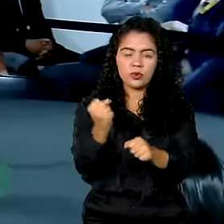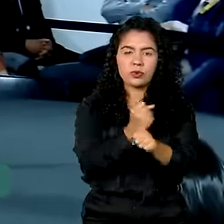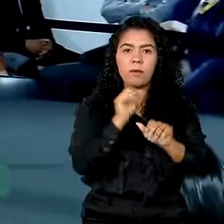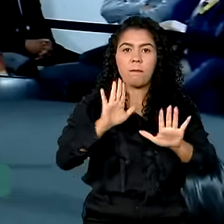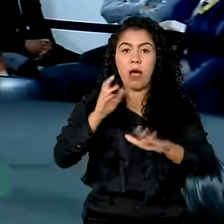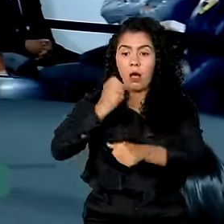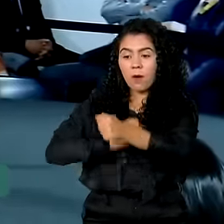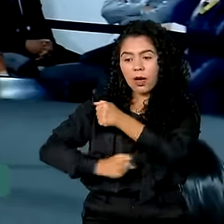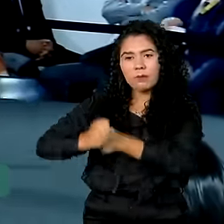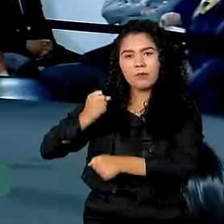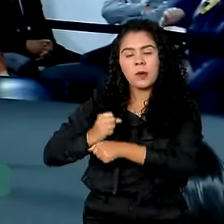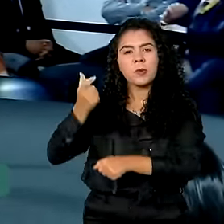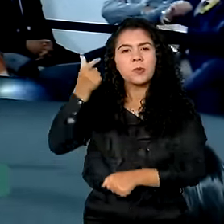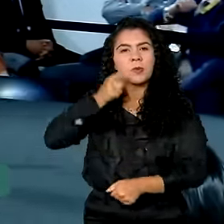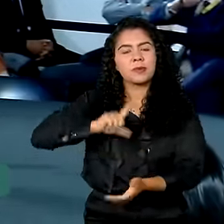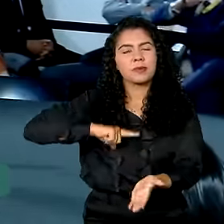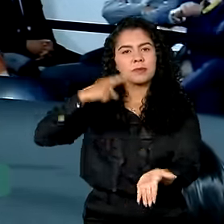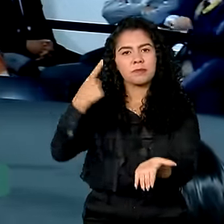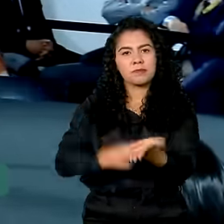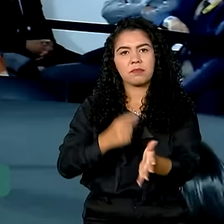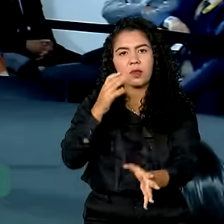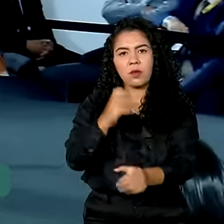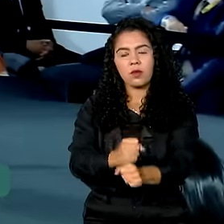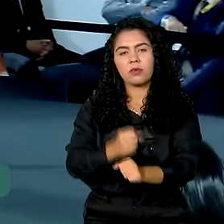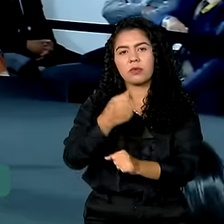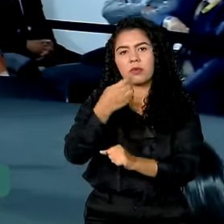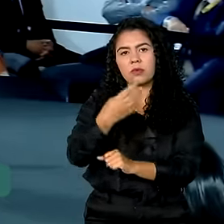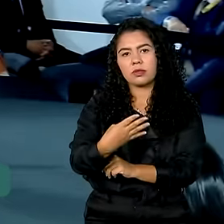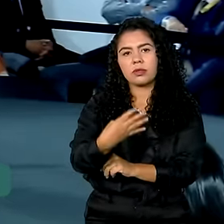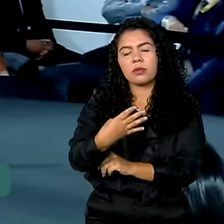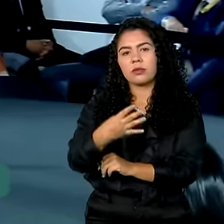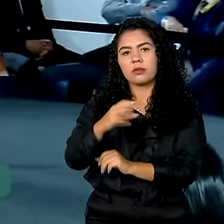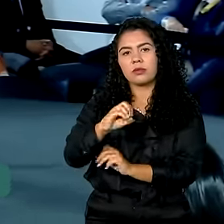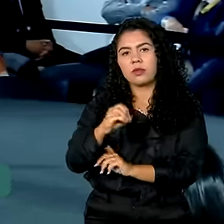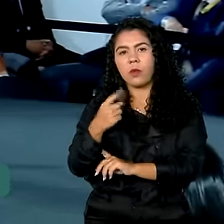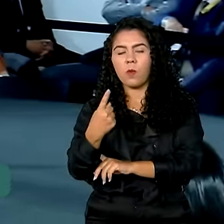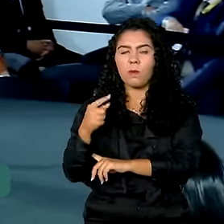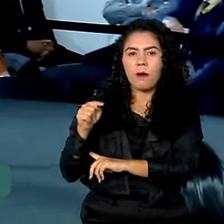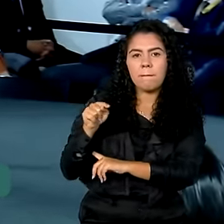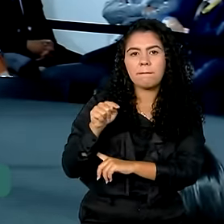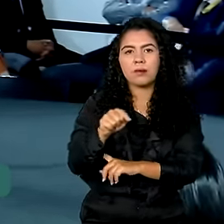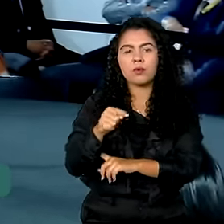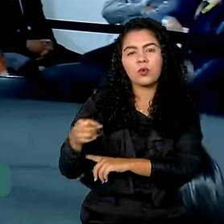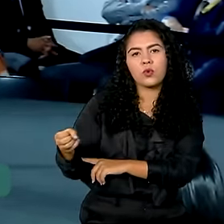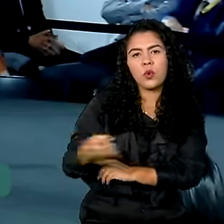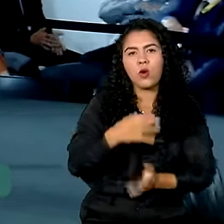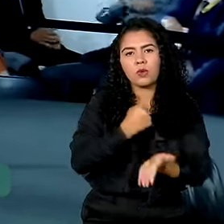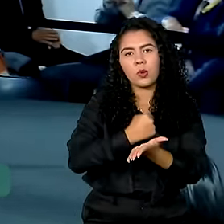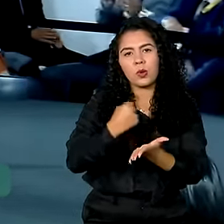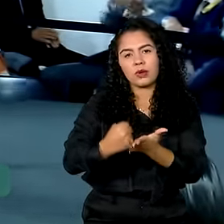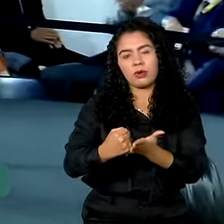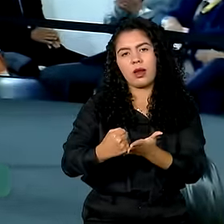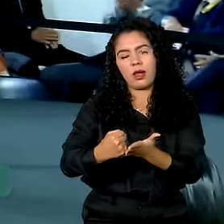passado com 491 mil novas unidades contratadas pelo governo federal.